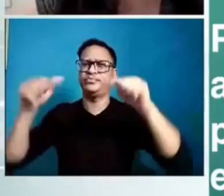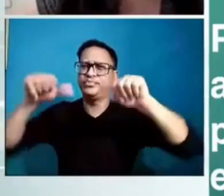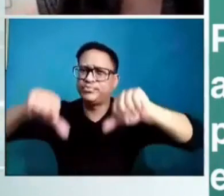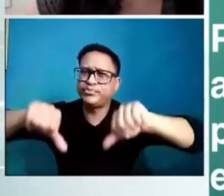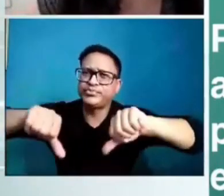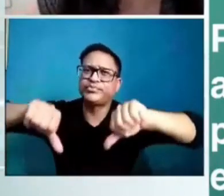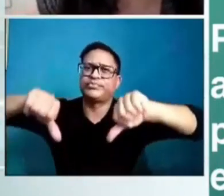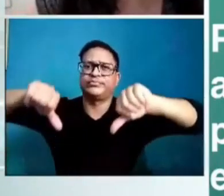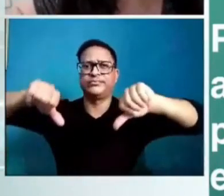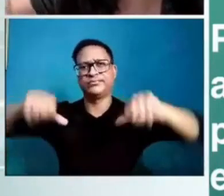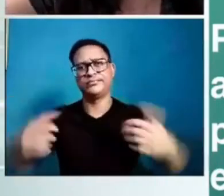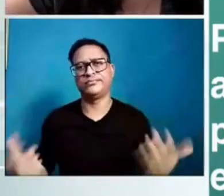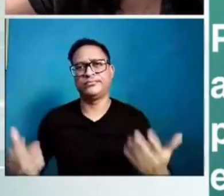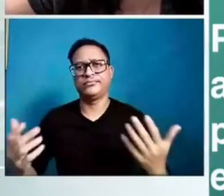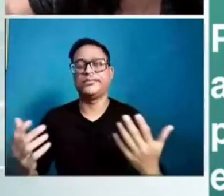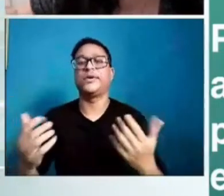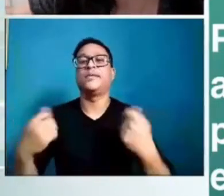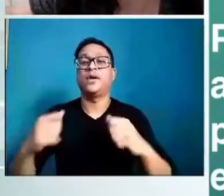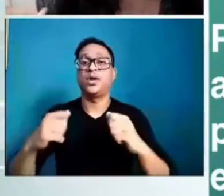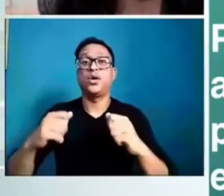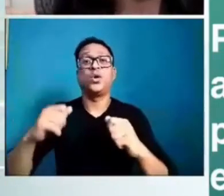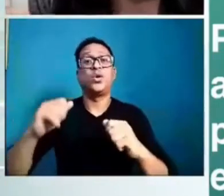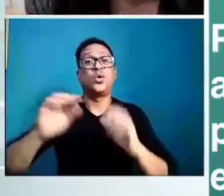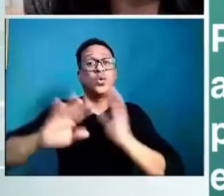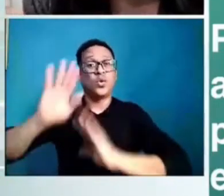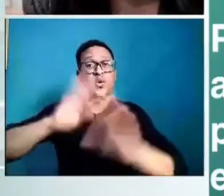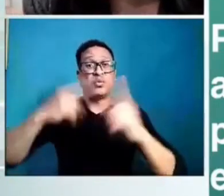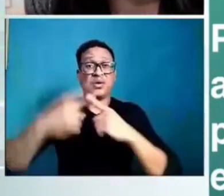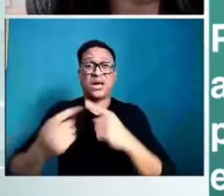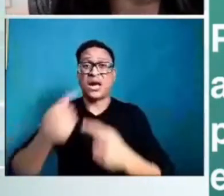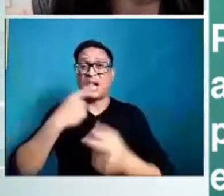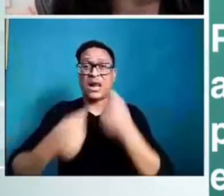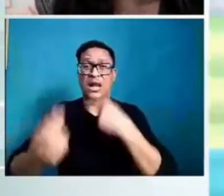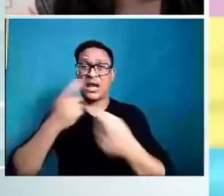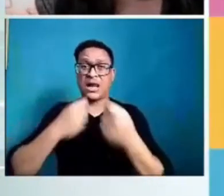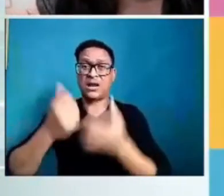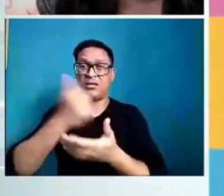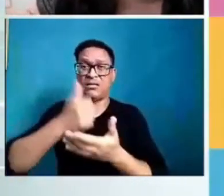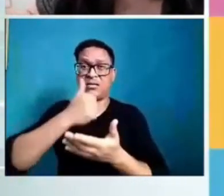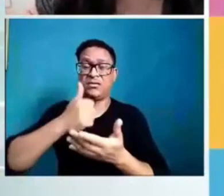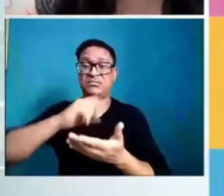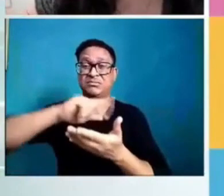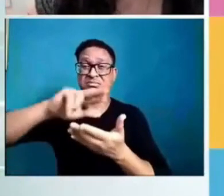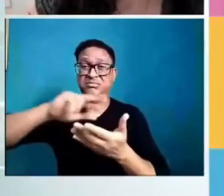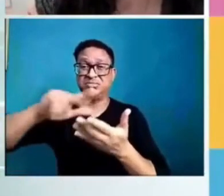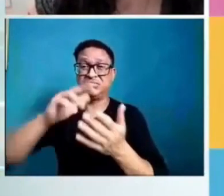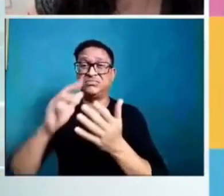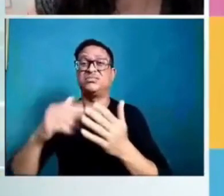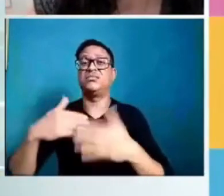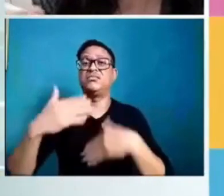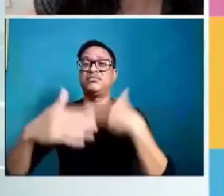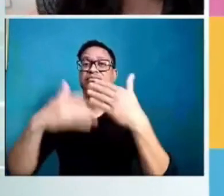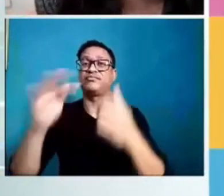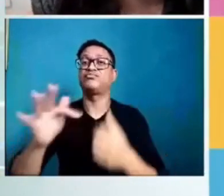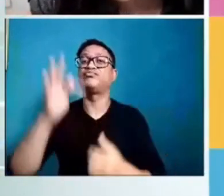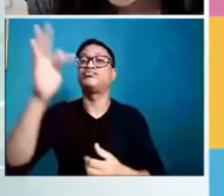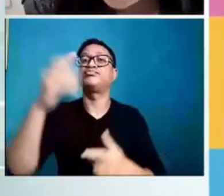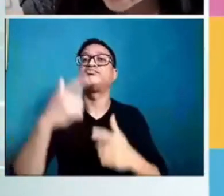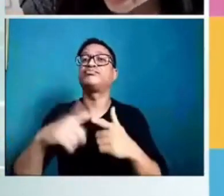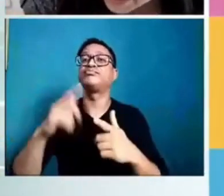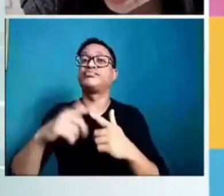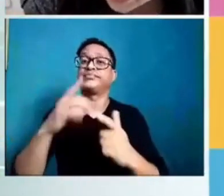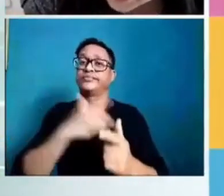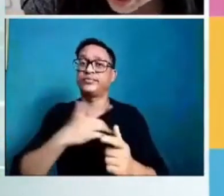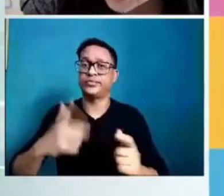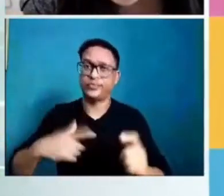agir nas crianças a longo prazo, imagine a polimedicação também. E olha só o que acaba acontecendo. Crianças,